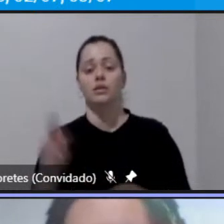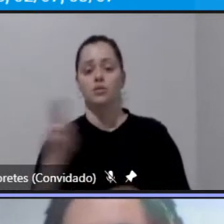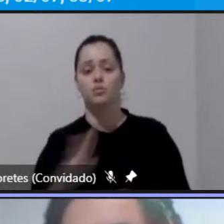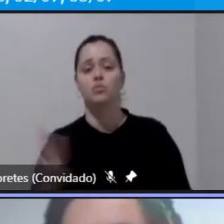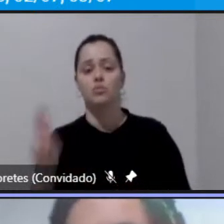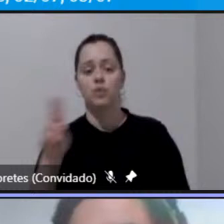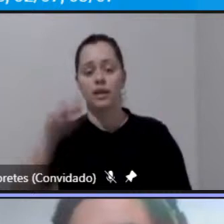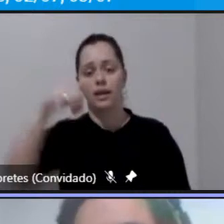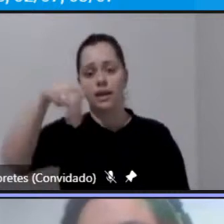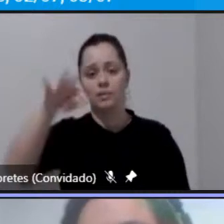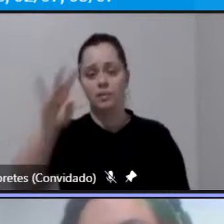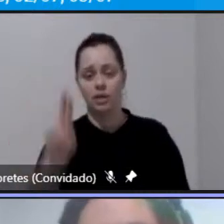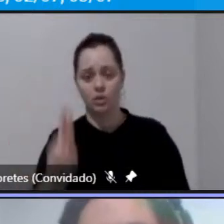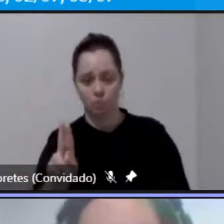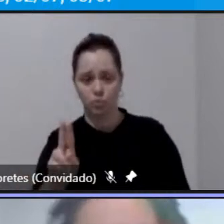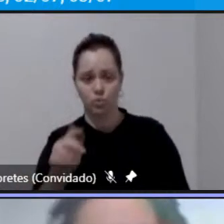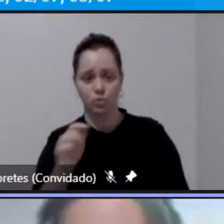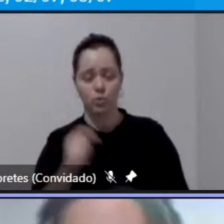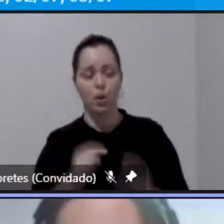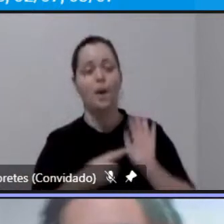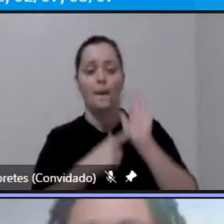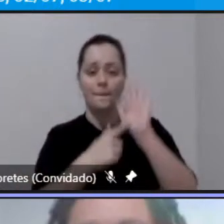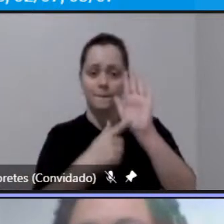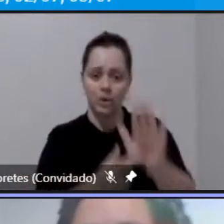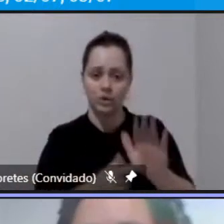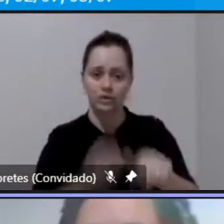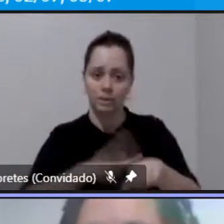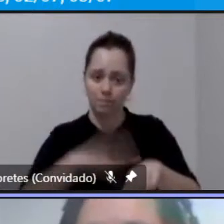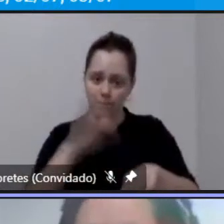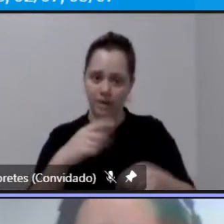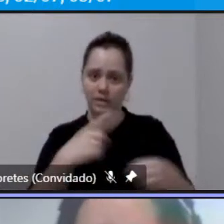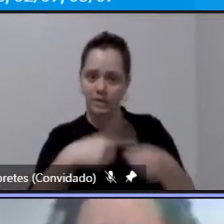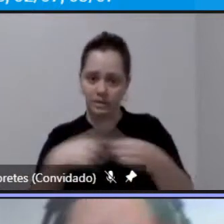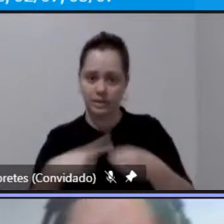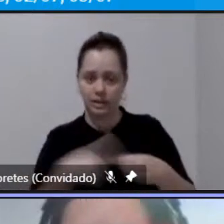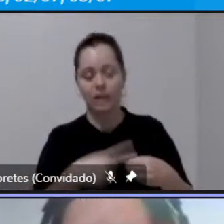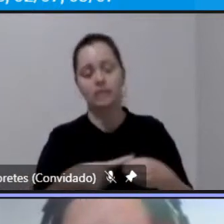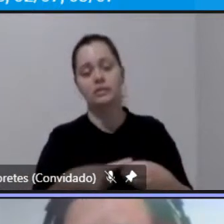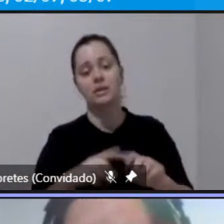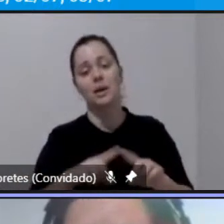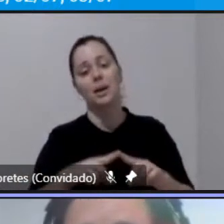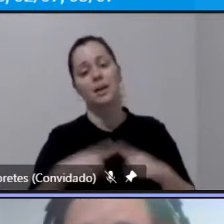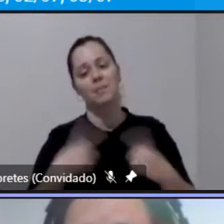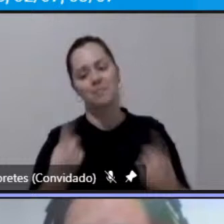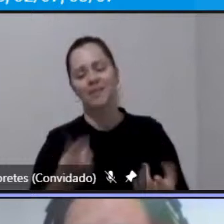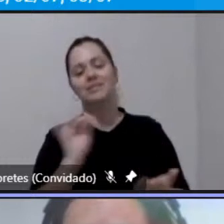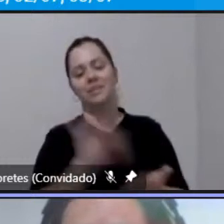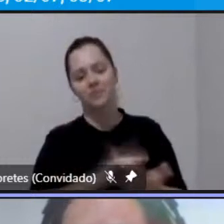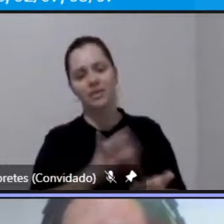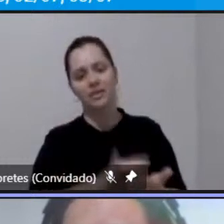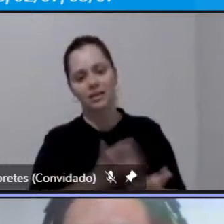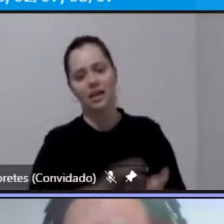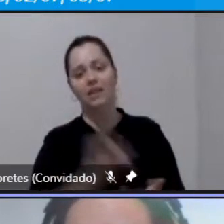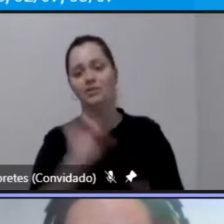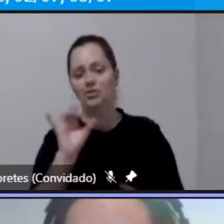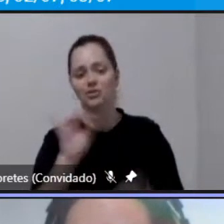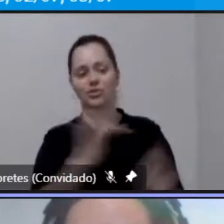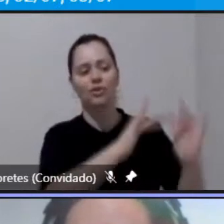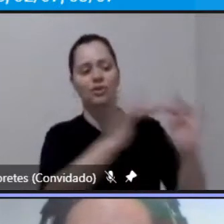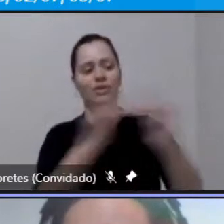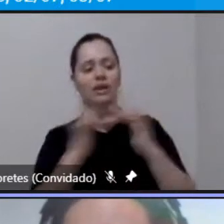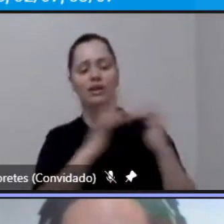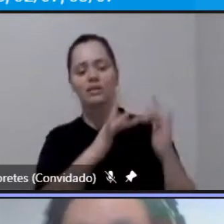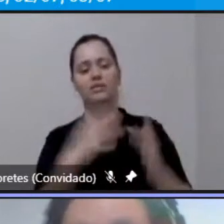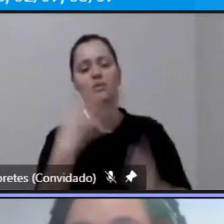MTU aponta uma ligação com mais cidades enquanto na verdade só a ligação com quatro